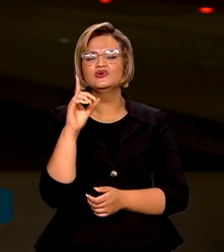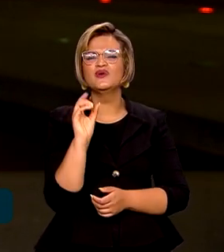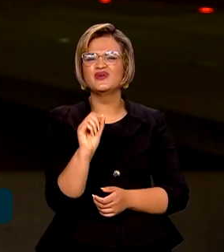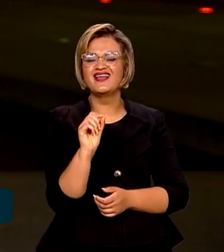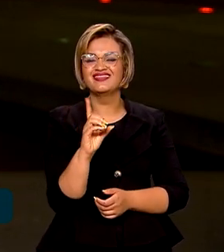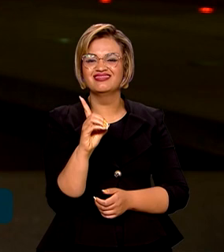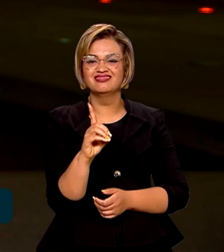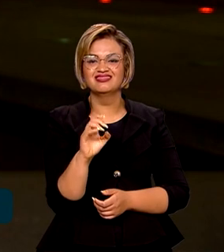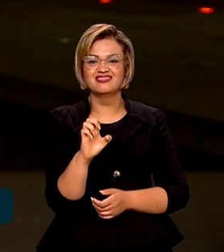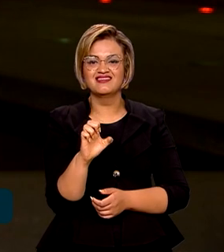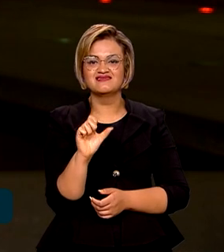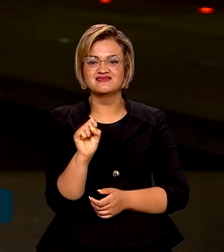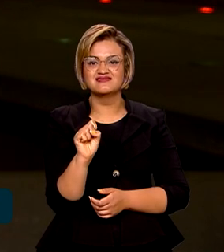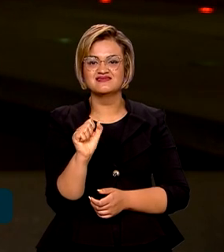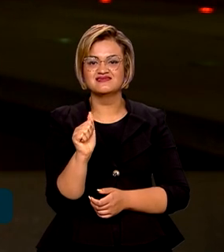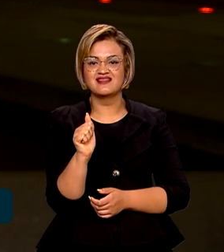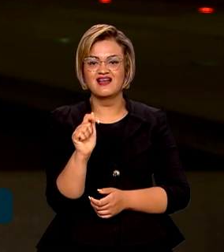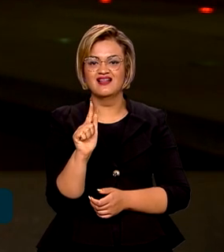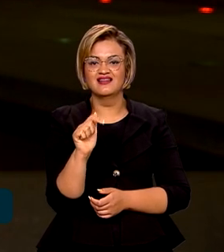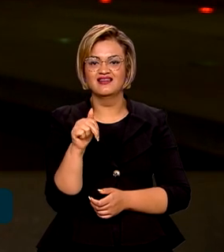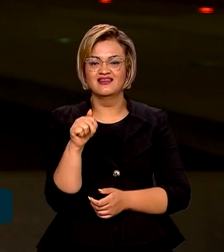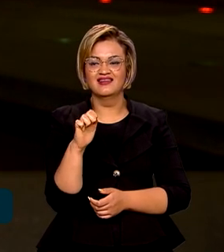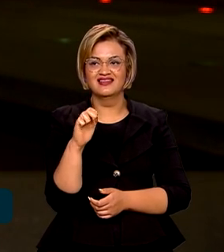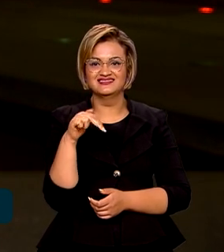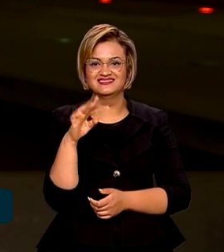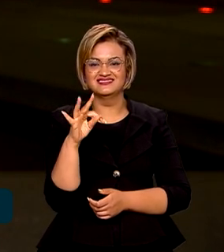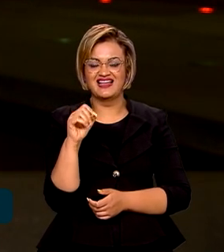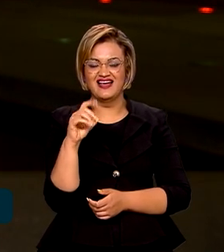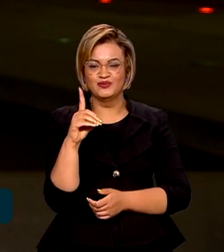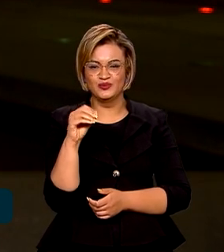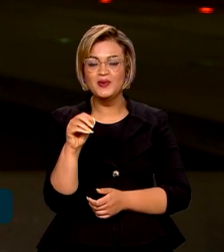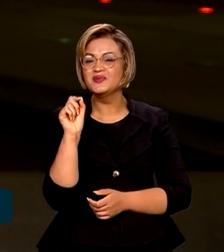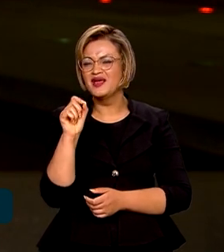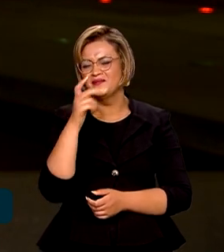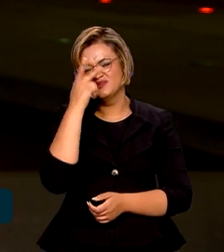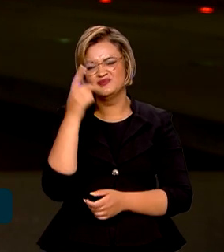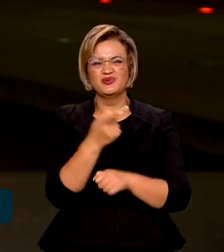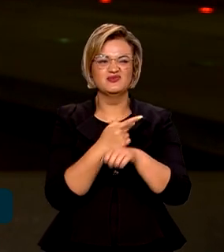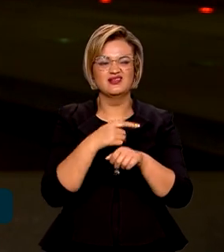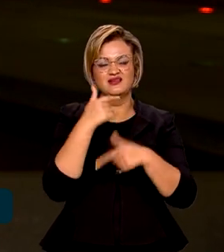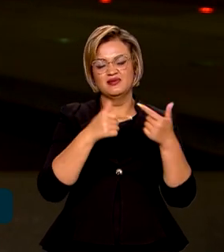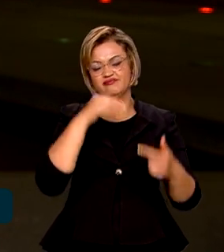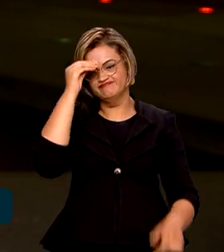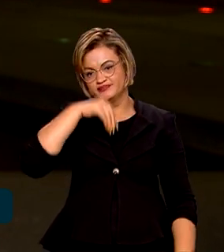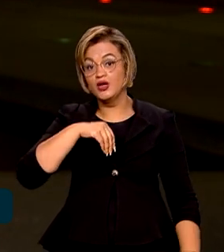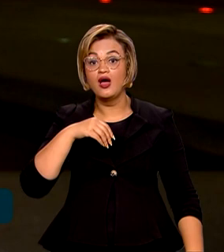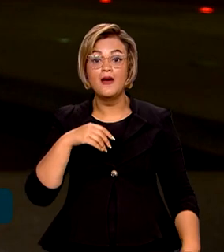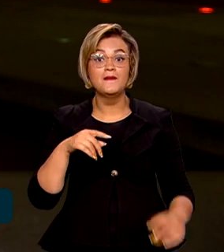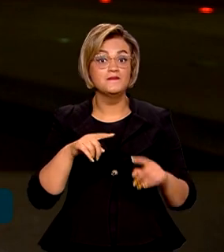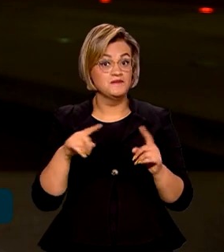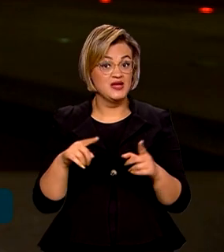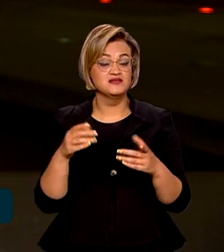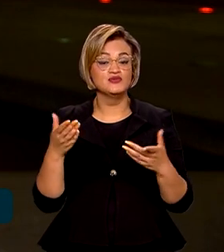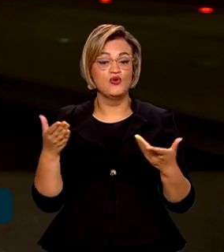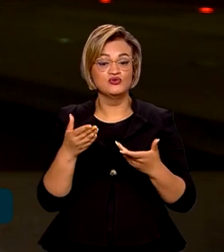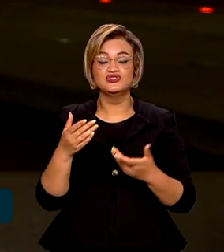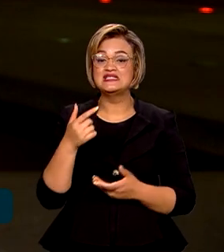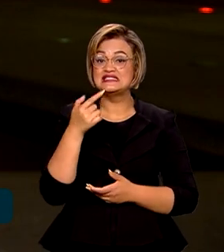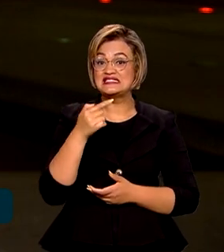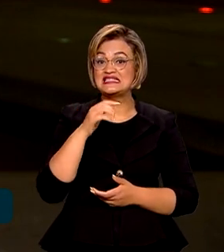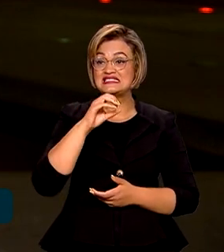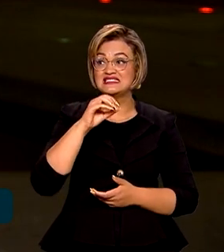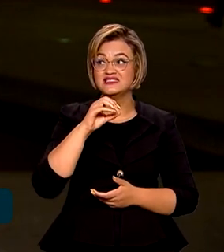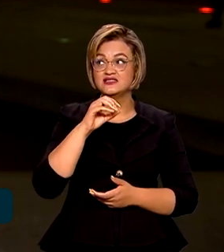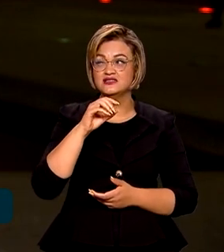aqueles trabalhadores que desistiram de procurar emprego. Hoje são 3 milhões e 700 mil pessoas, o menor